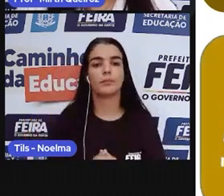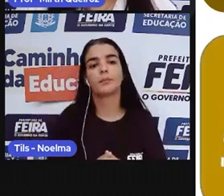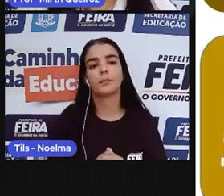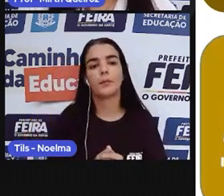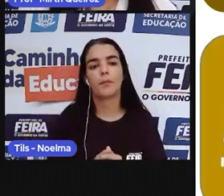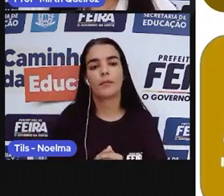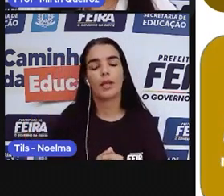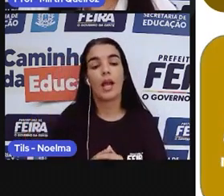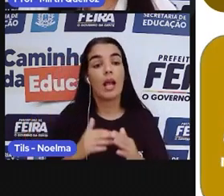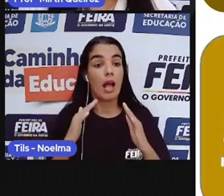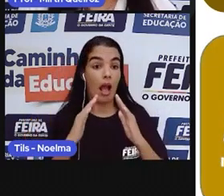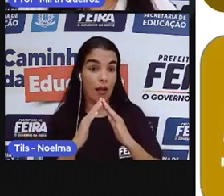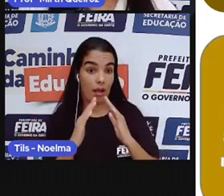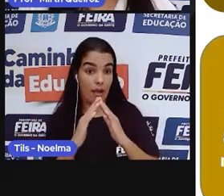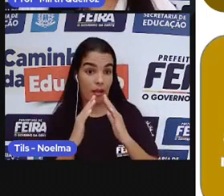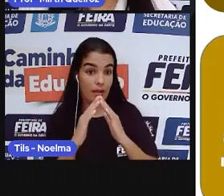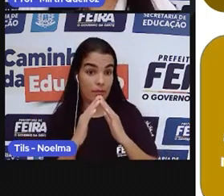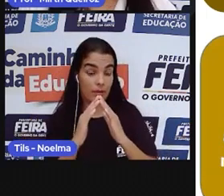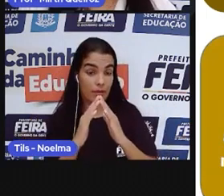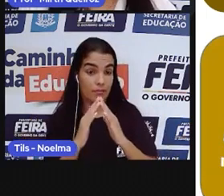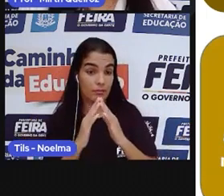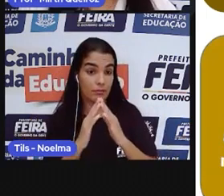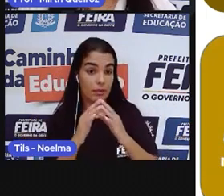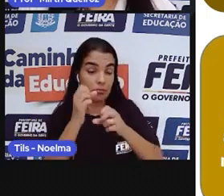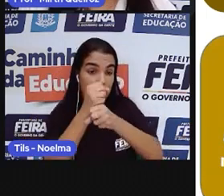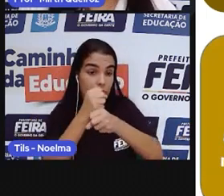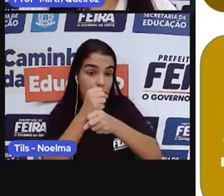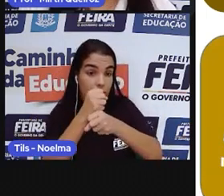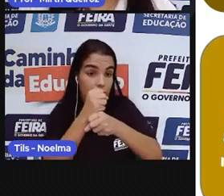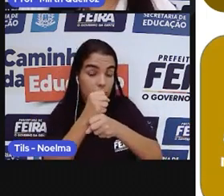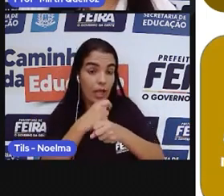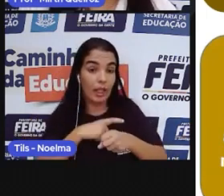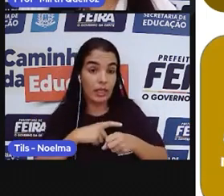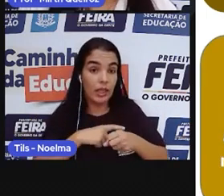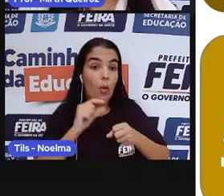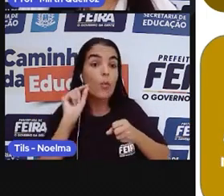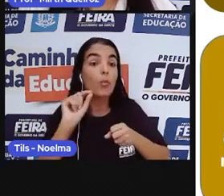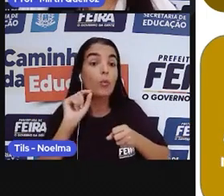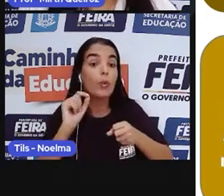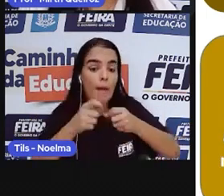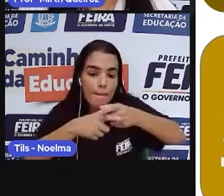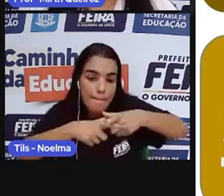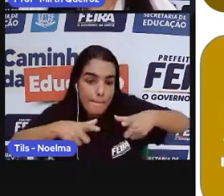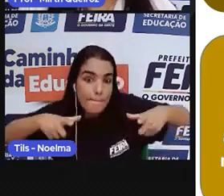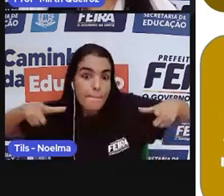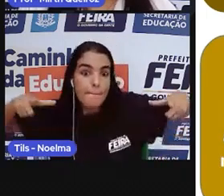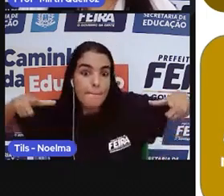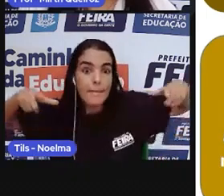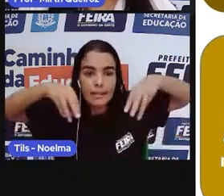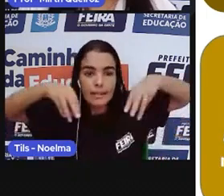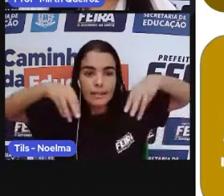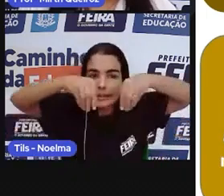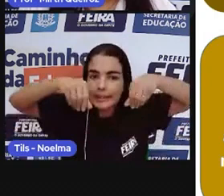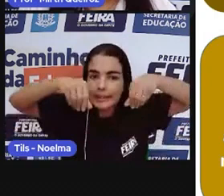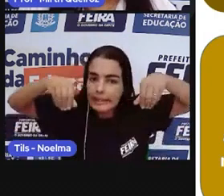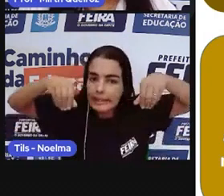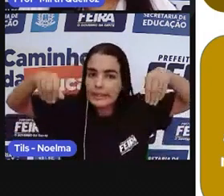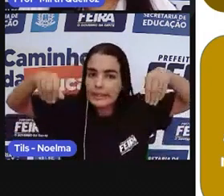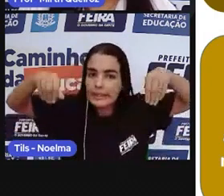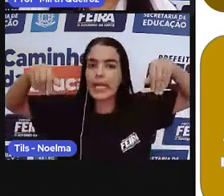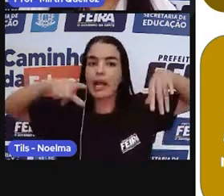Os engenhos eram formados por amplas propriedades de terras, ganhas da seção de